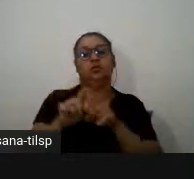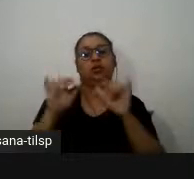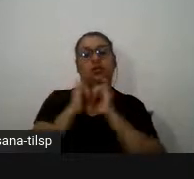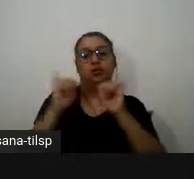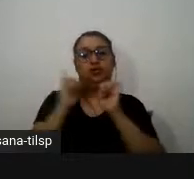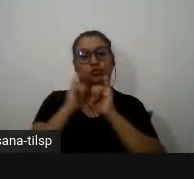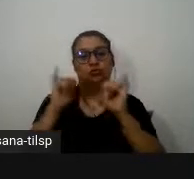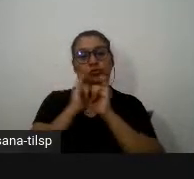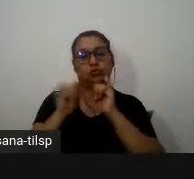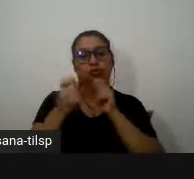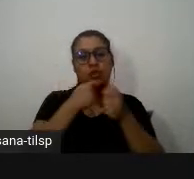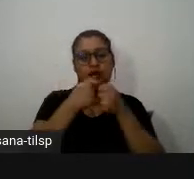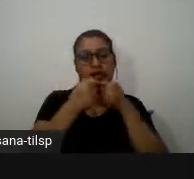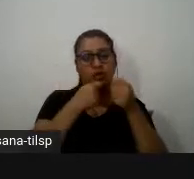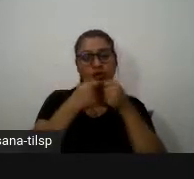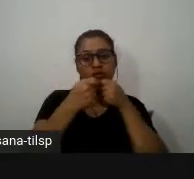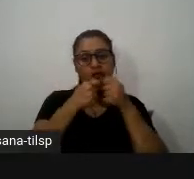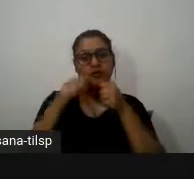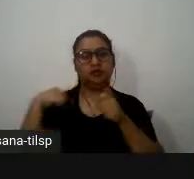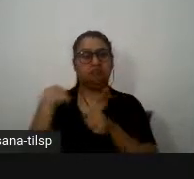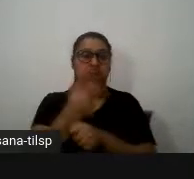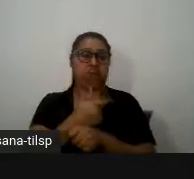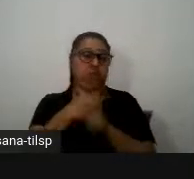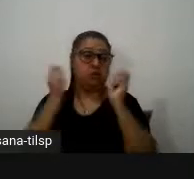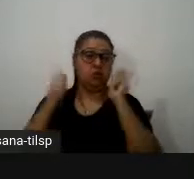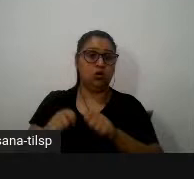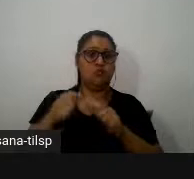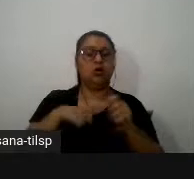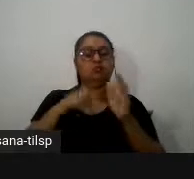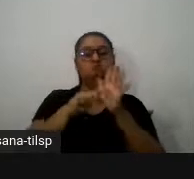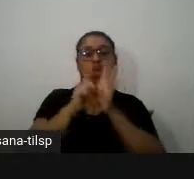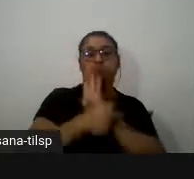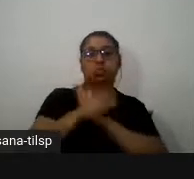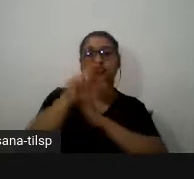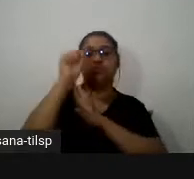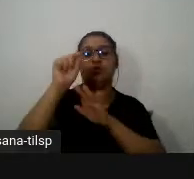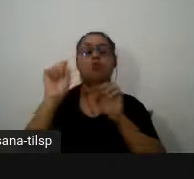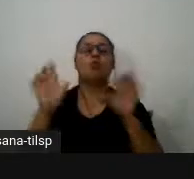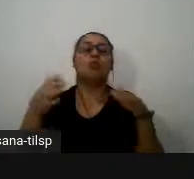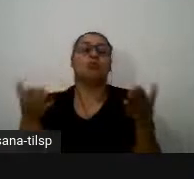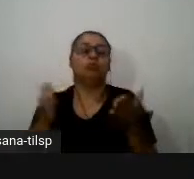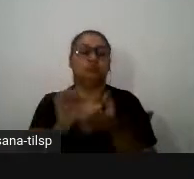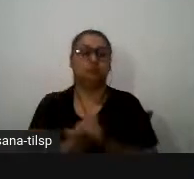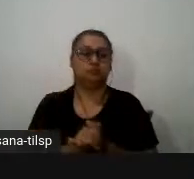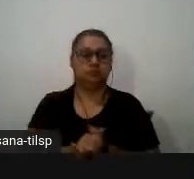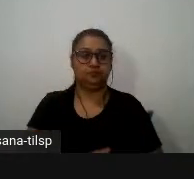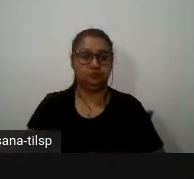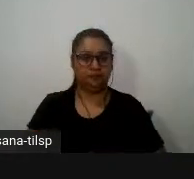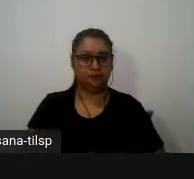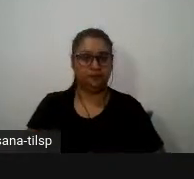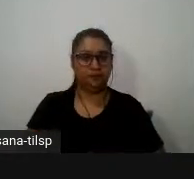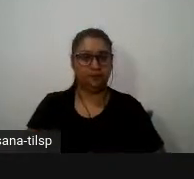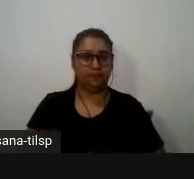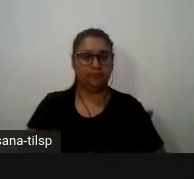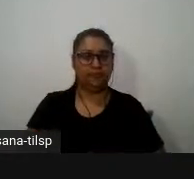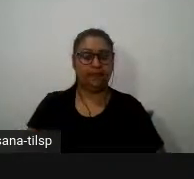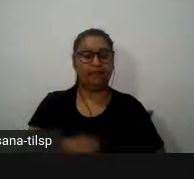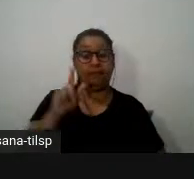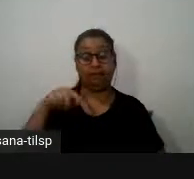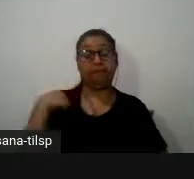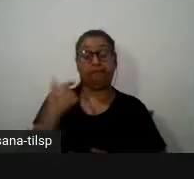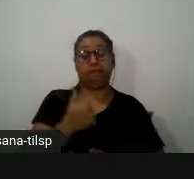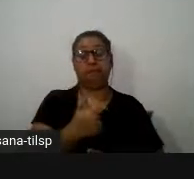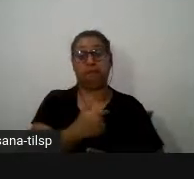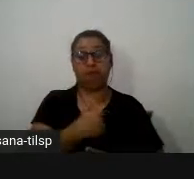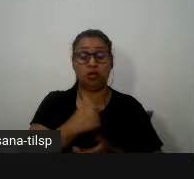conseguimos identificar ou não conseguimos nomear o género isto então é quando nós equacionamos